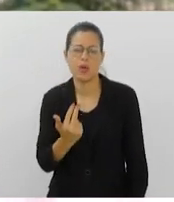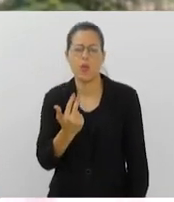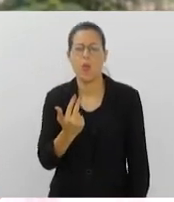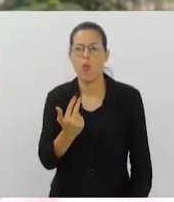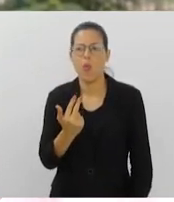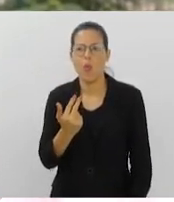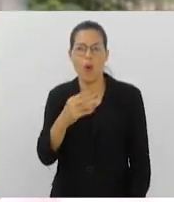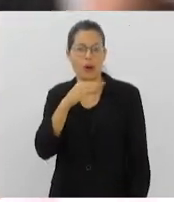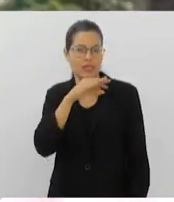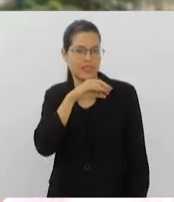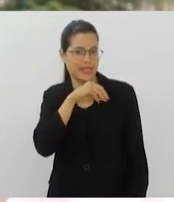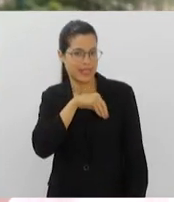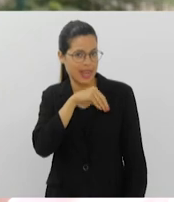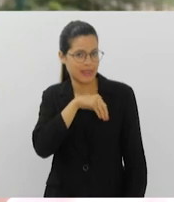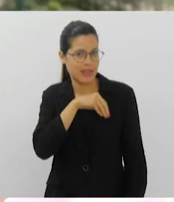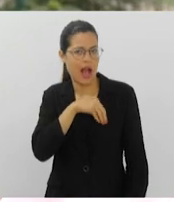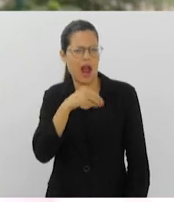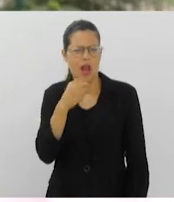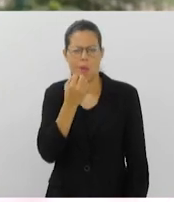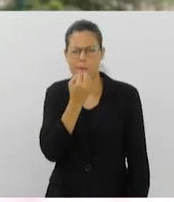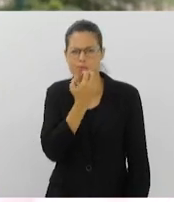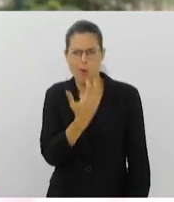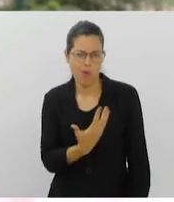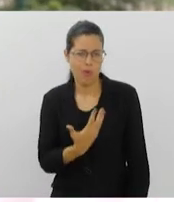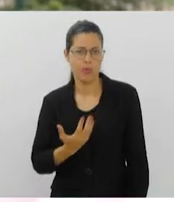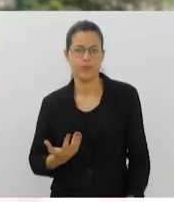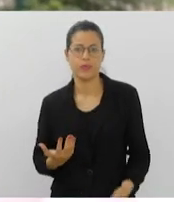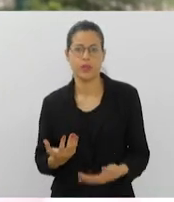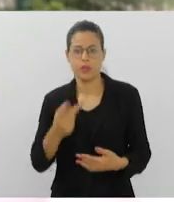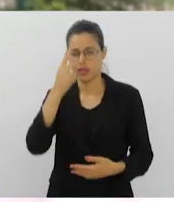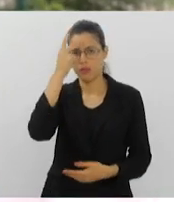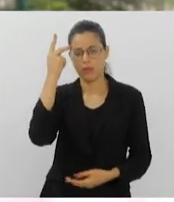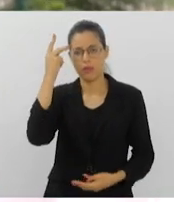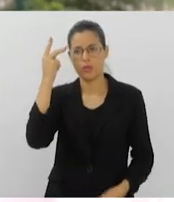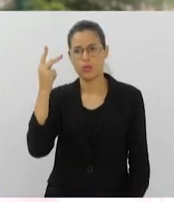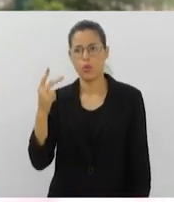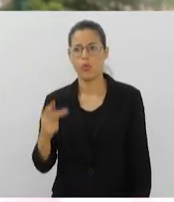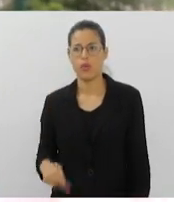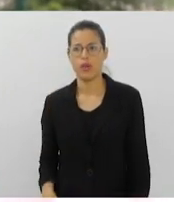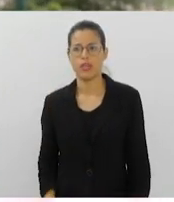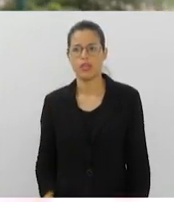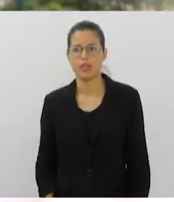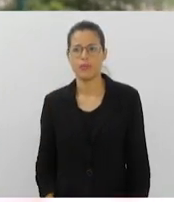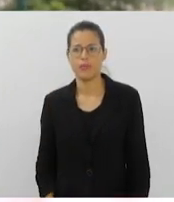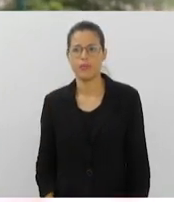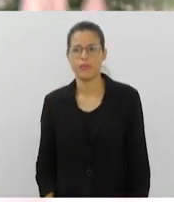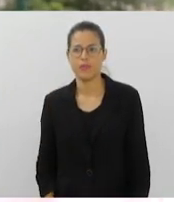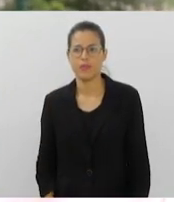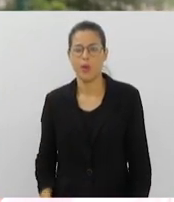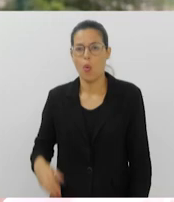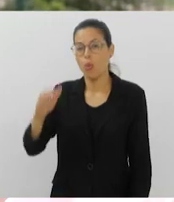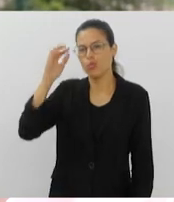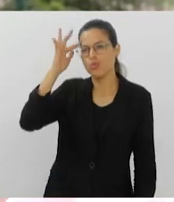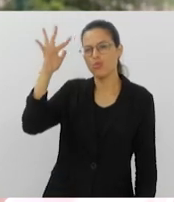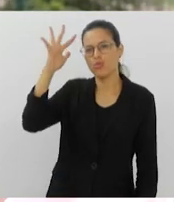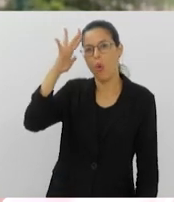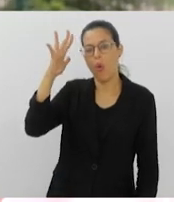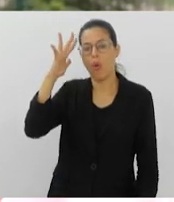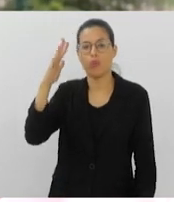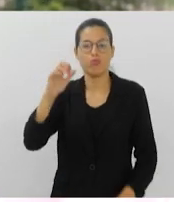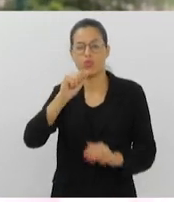muito bons. E aí as pessoas acabam, com o sonho de uma vida melhor,